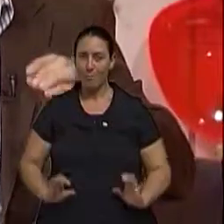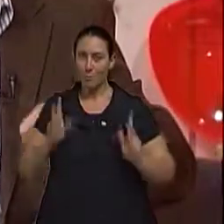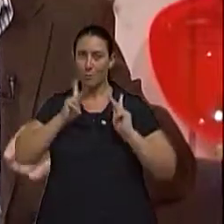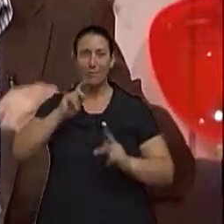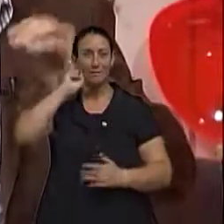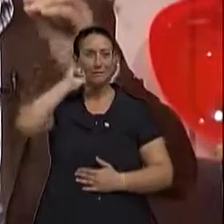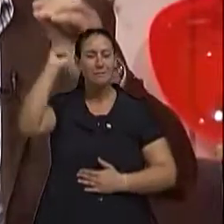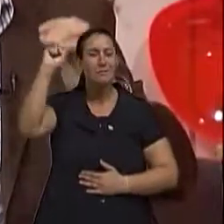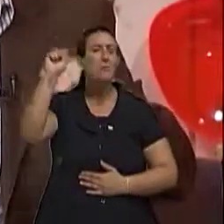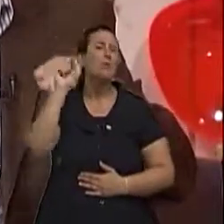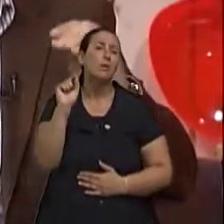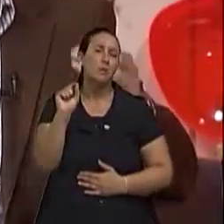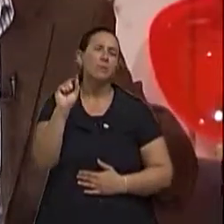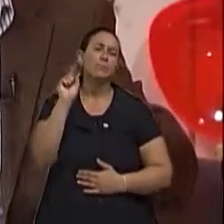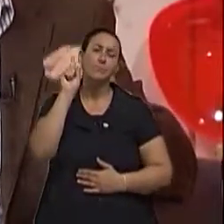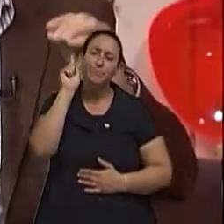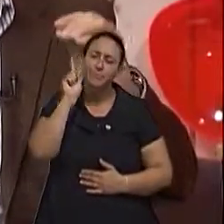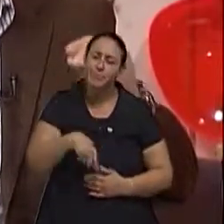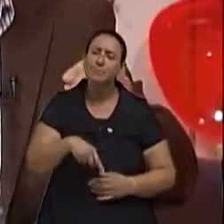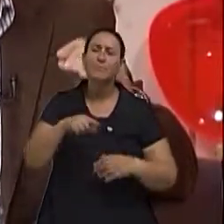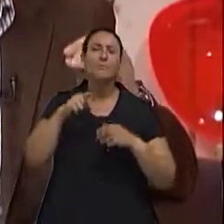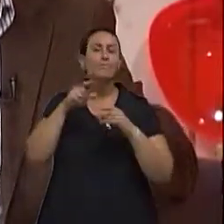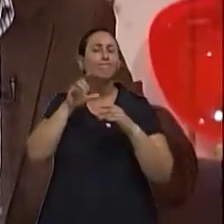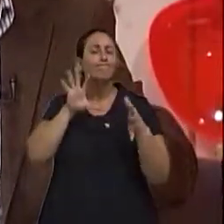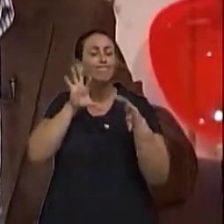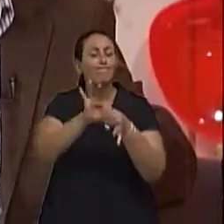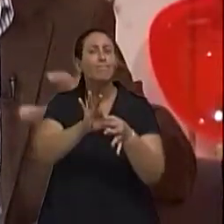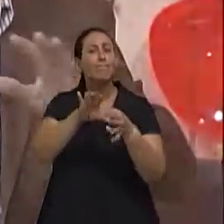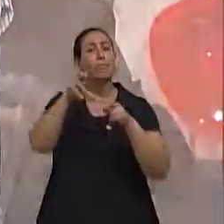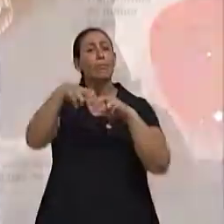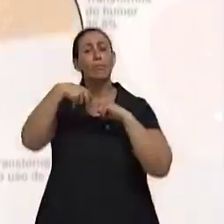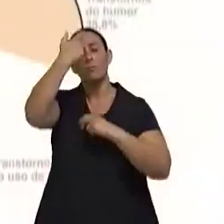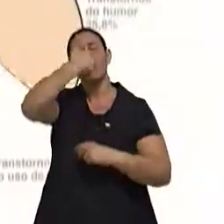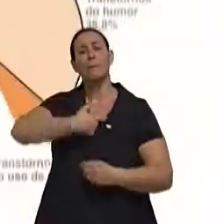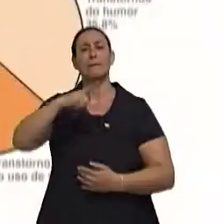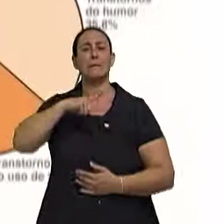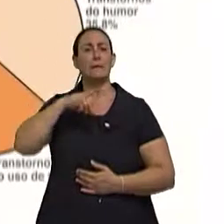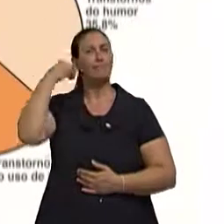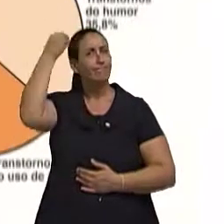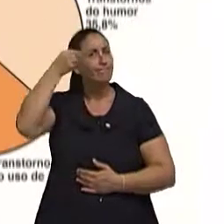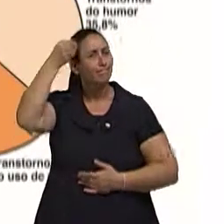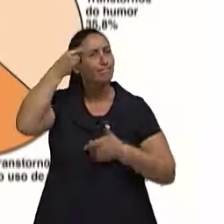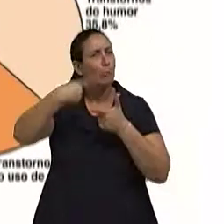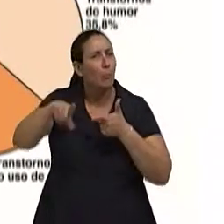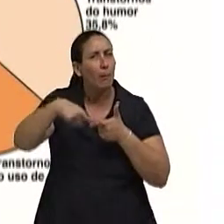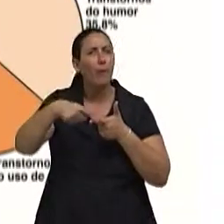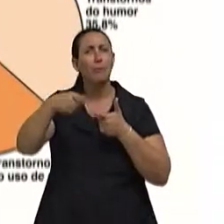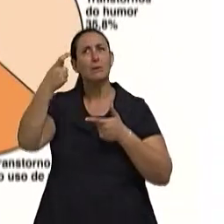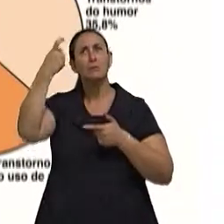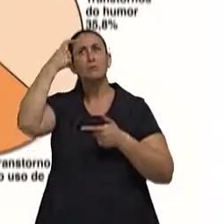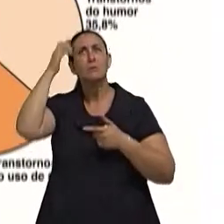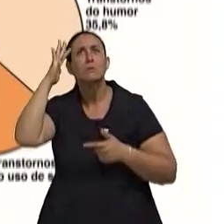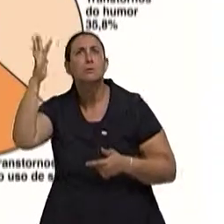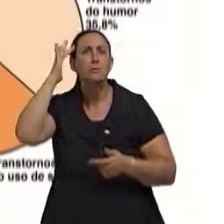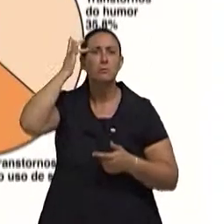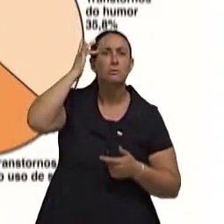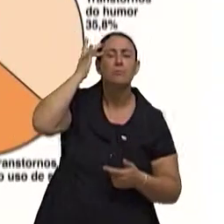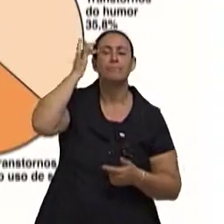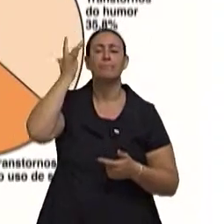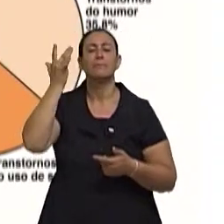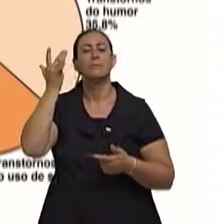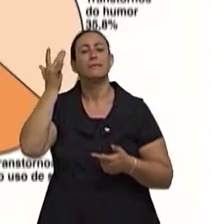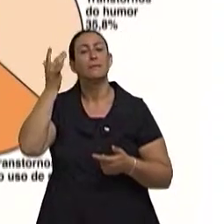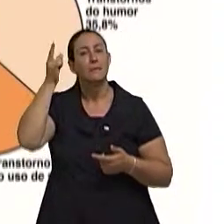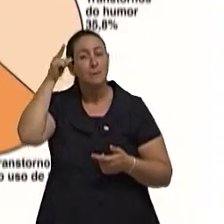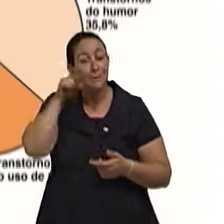é uma condição que está sempre ligada a doenças psiquiátricas, né? Mais de 90% das situações que envolvem